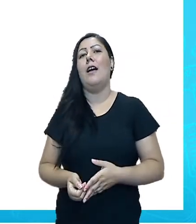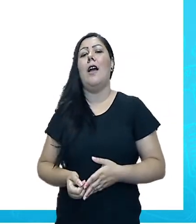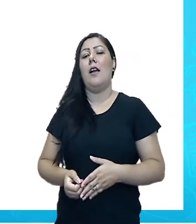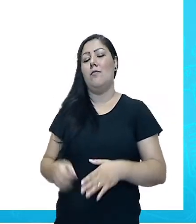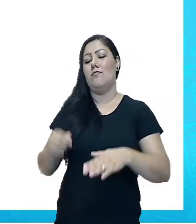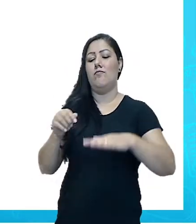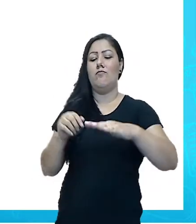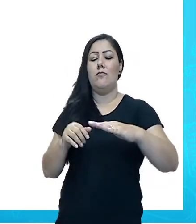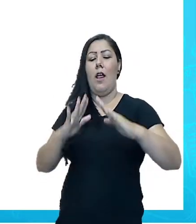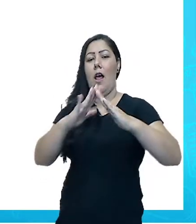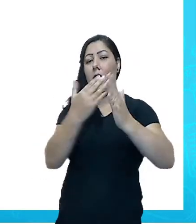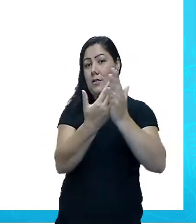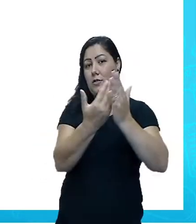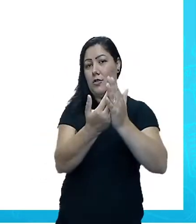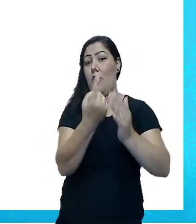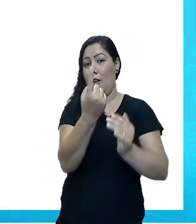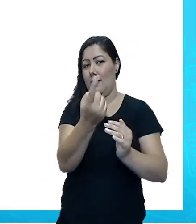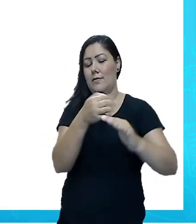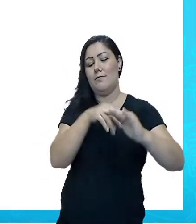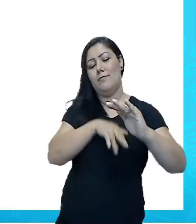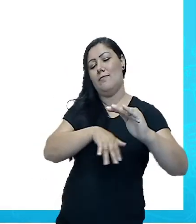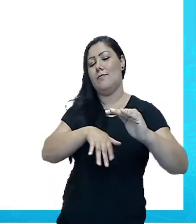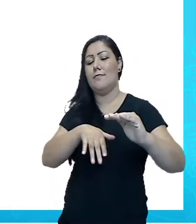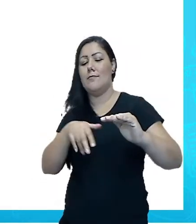Aquele cheirinho no ar.